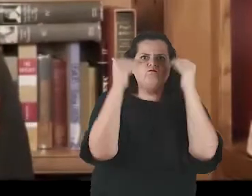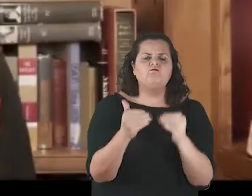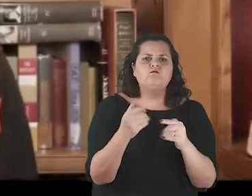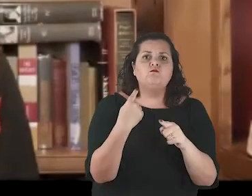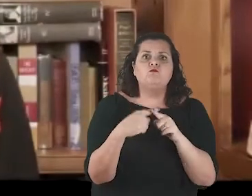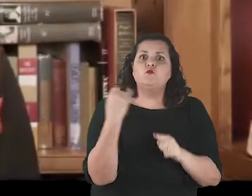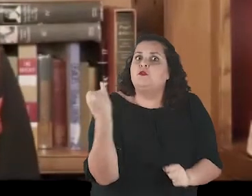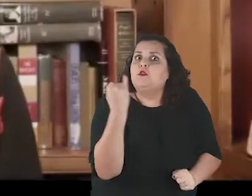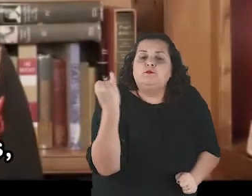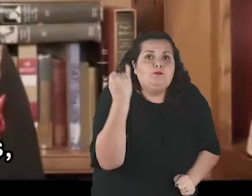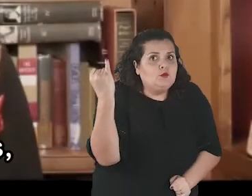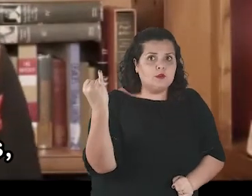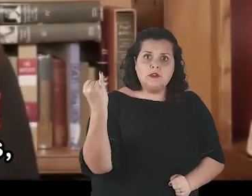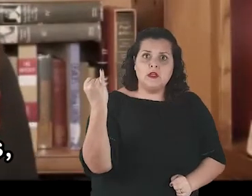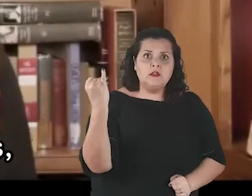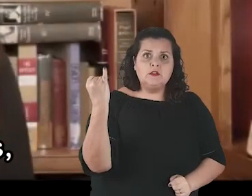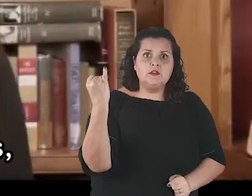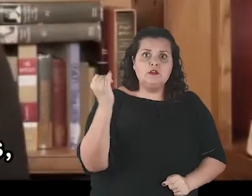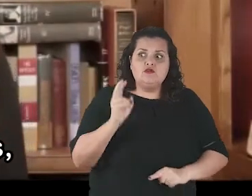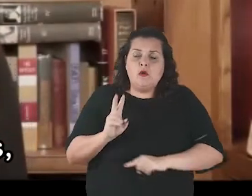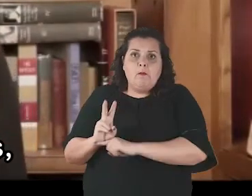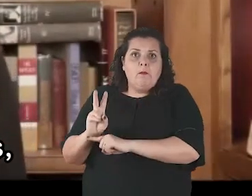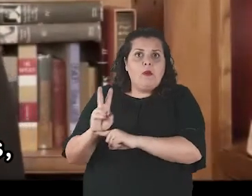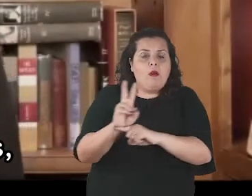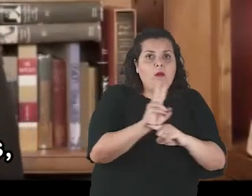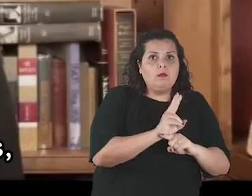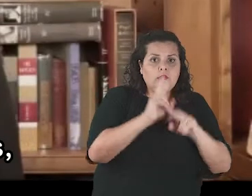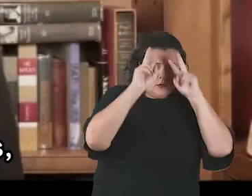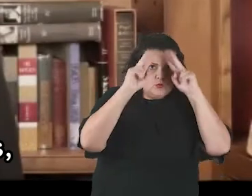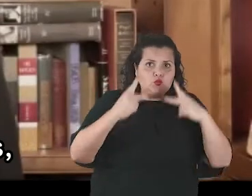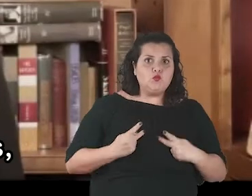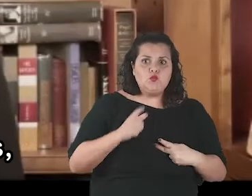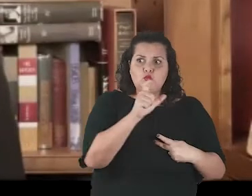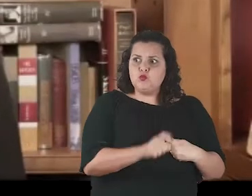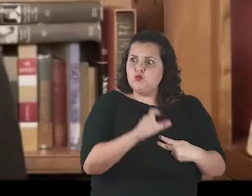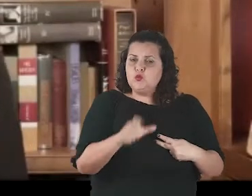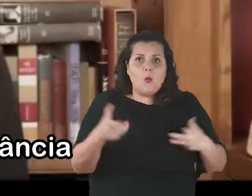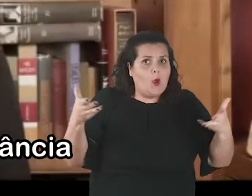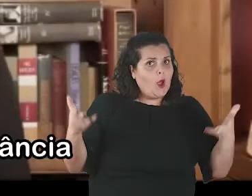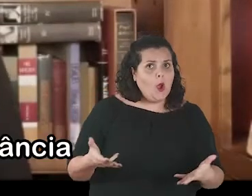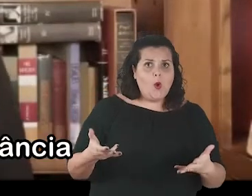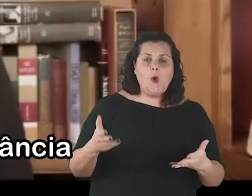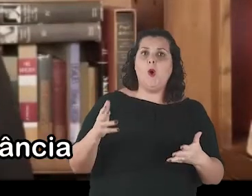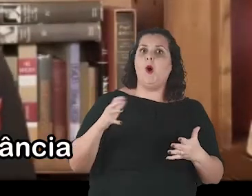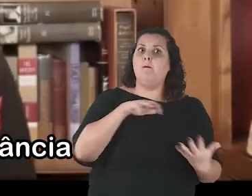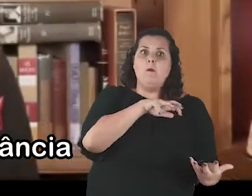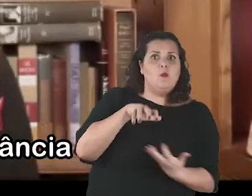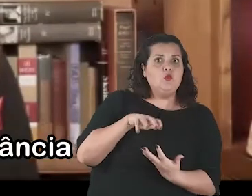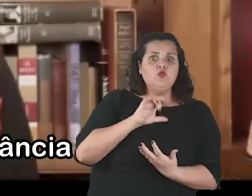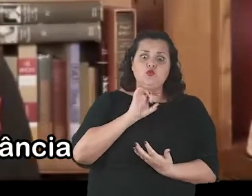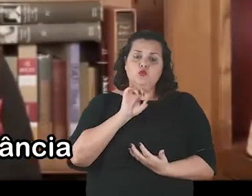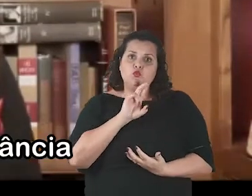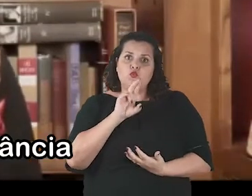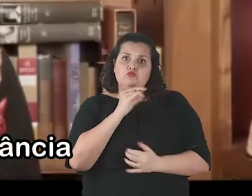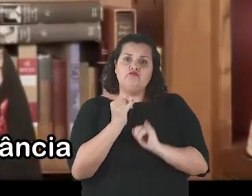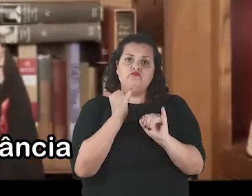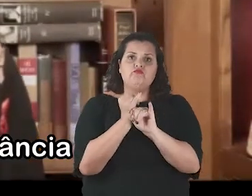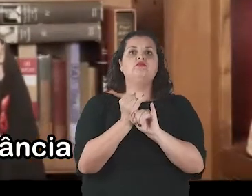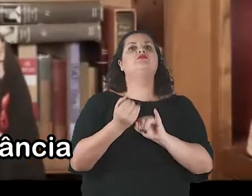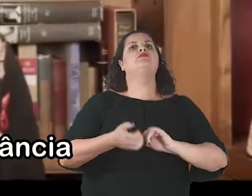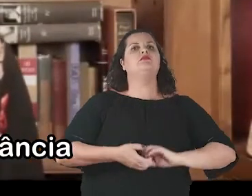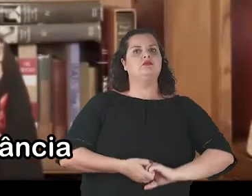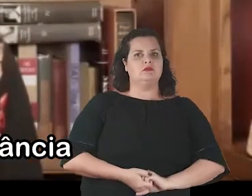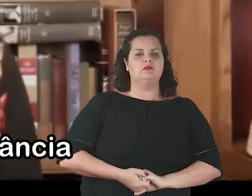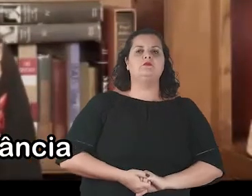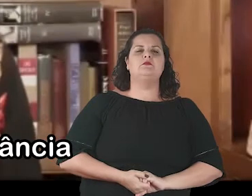privados e públicos, sejam populados por máquinas ou por pessoas, e que esse princípio